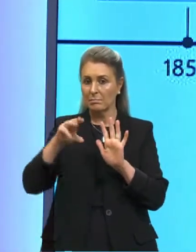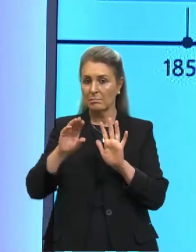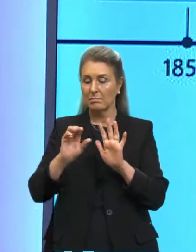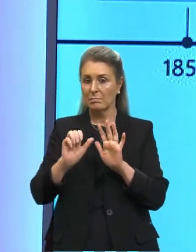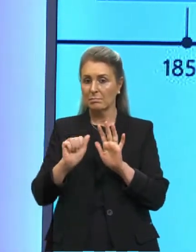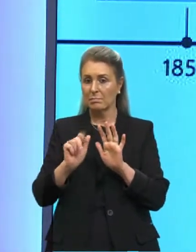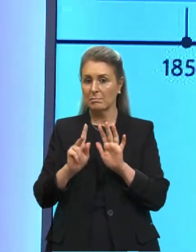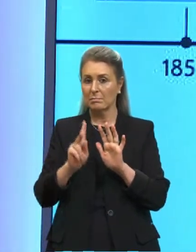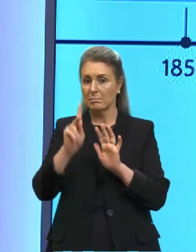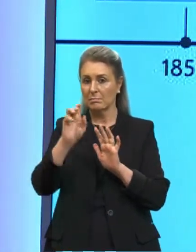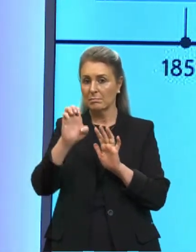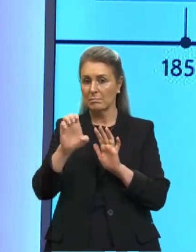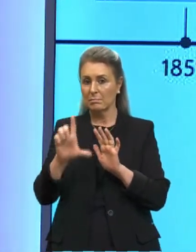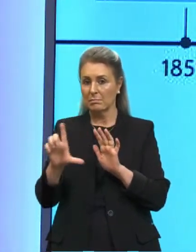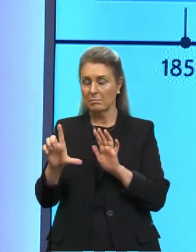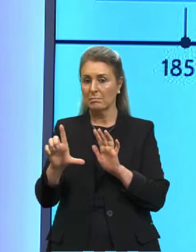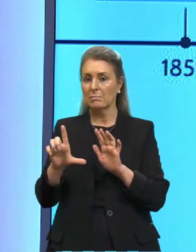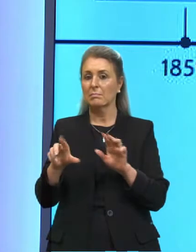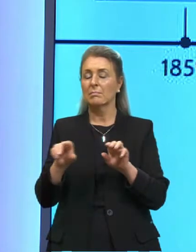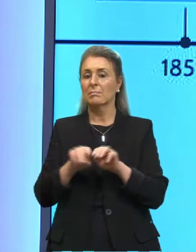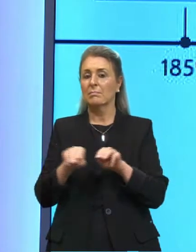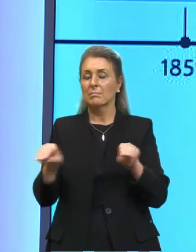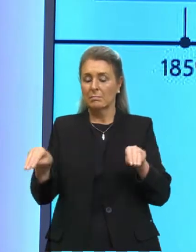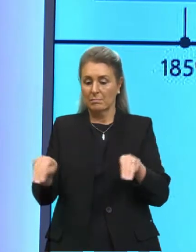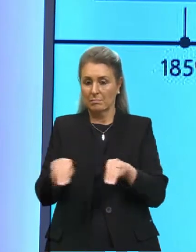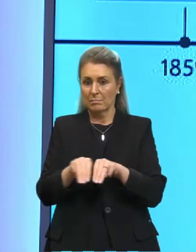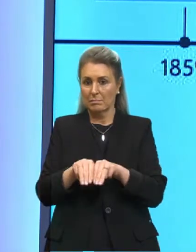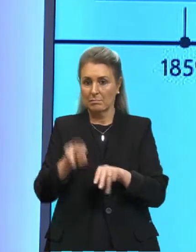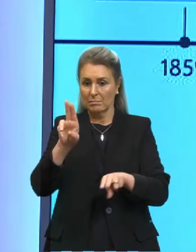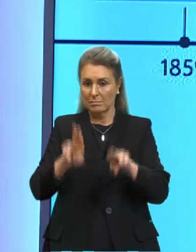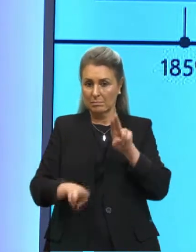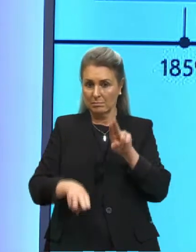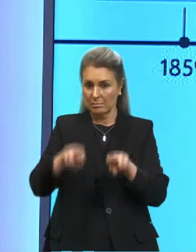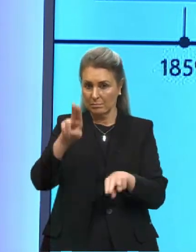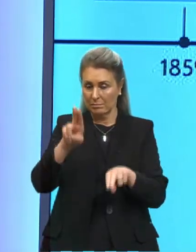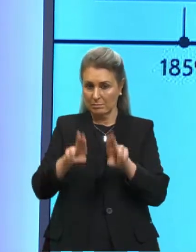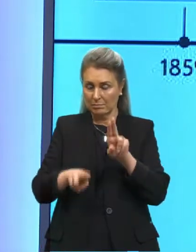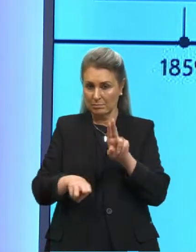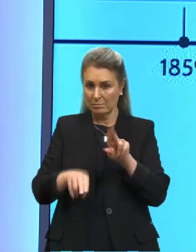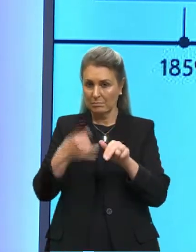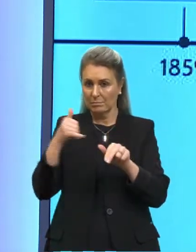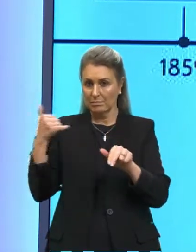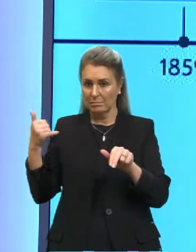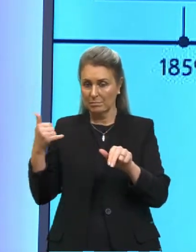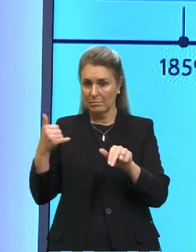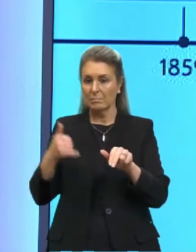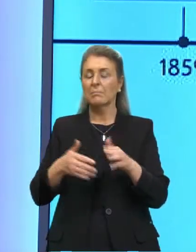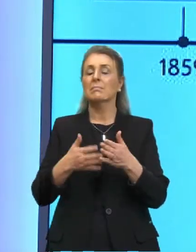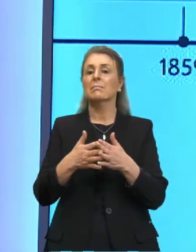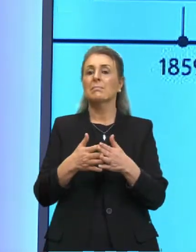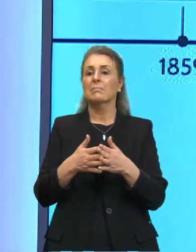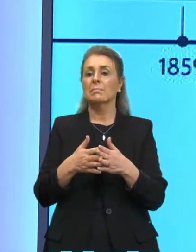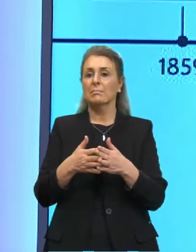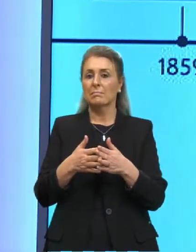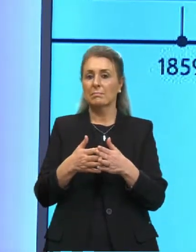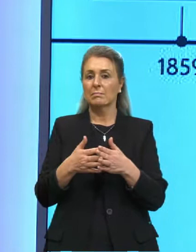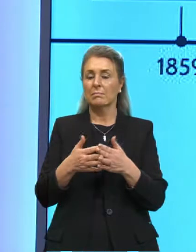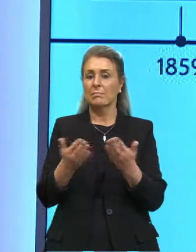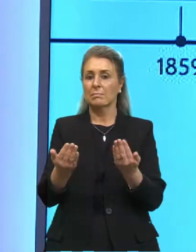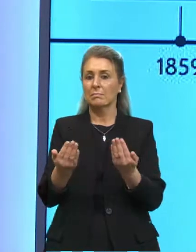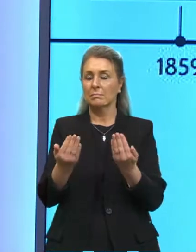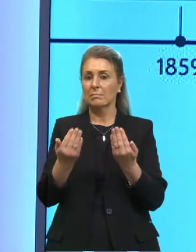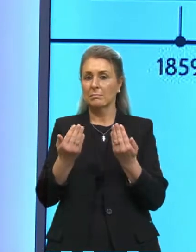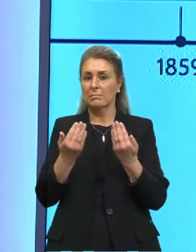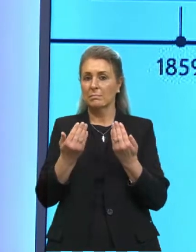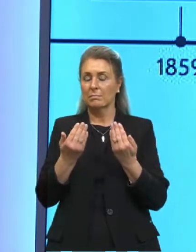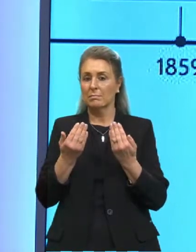relacionando com a termodinâmica, o Boltzmann principalmente nos estudos termodinâmicos, e o Maxwell mais nos